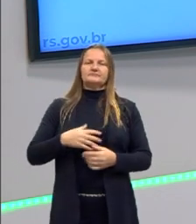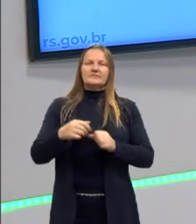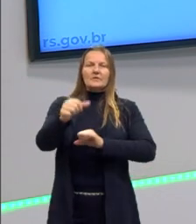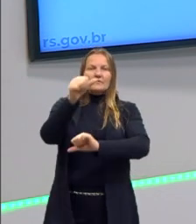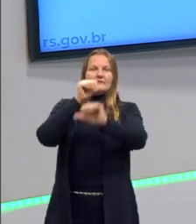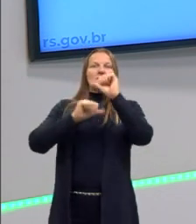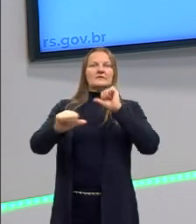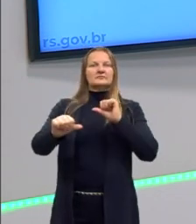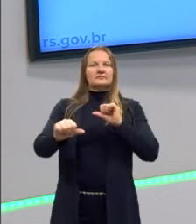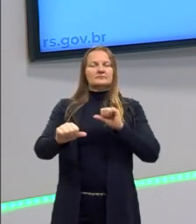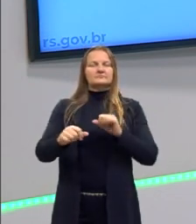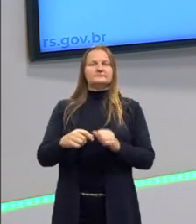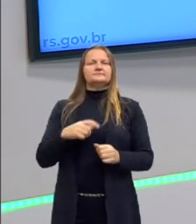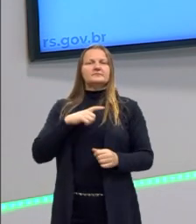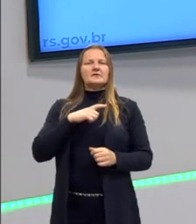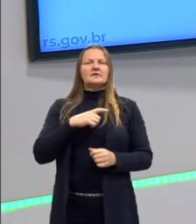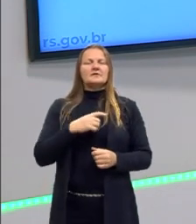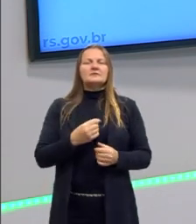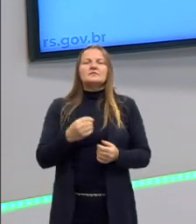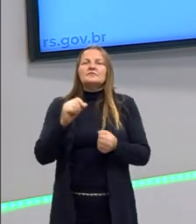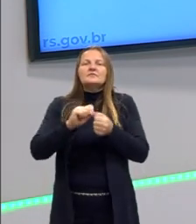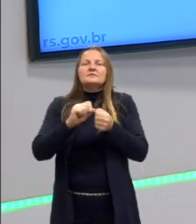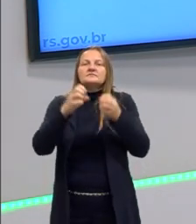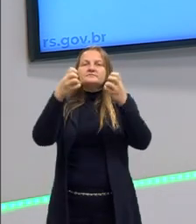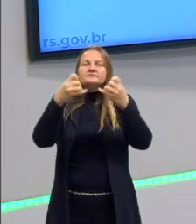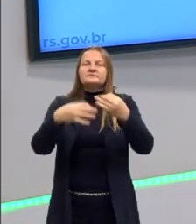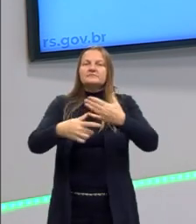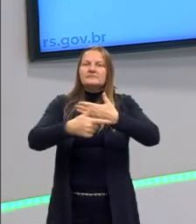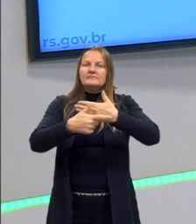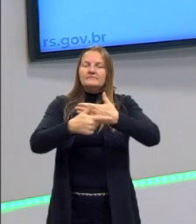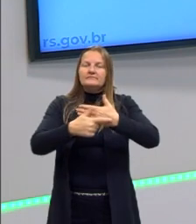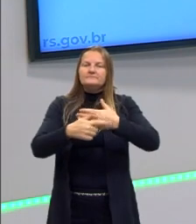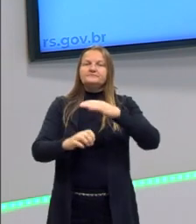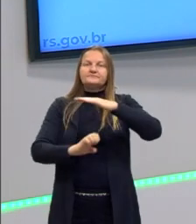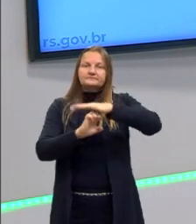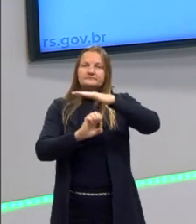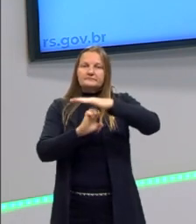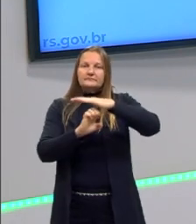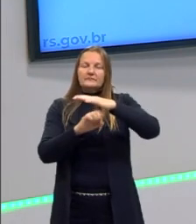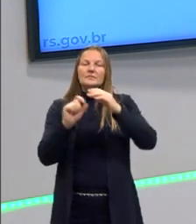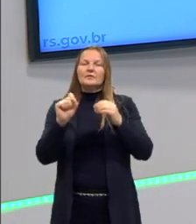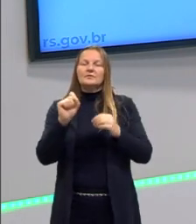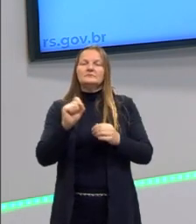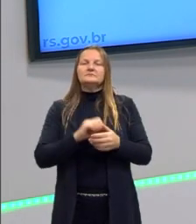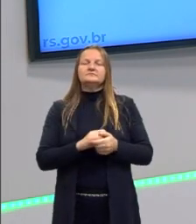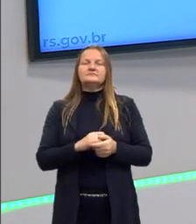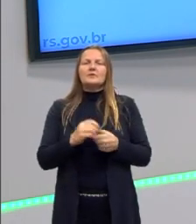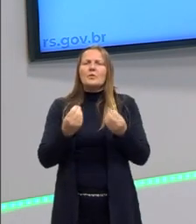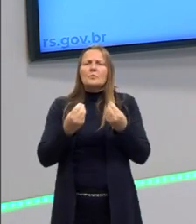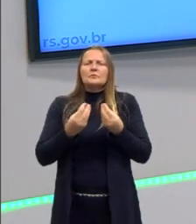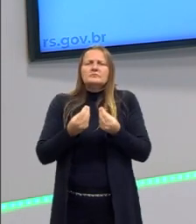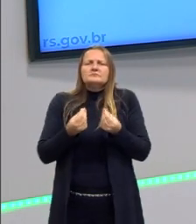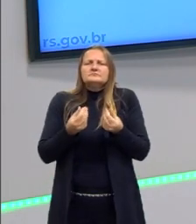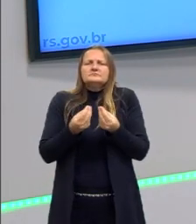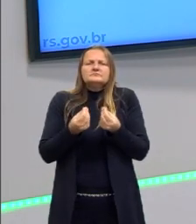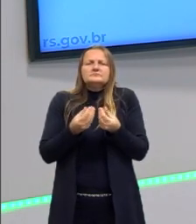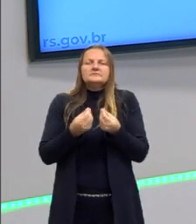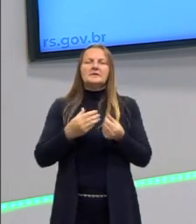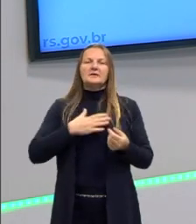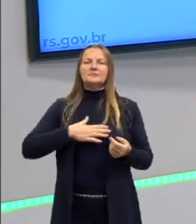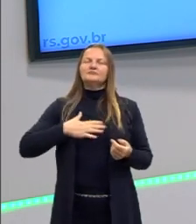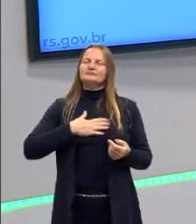Fazer viver. Tanto é que, olha só, a função do Estado, a função de dar vida, do bem-estar, ela é tão importante